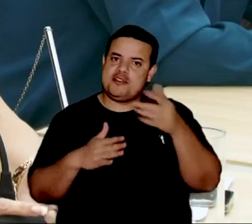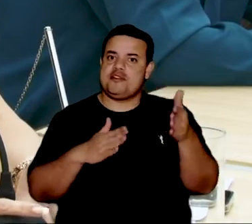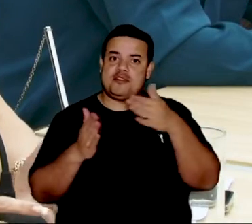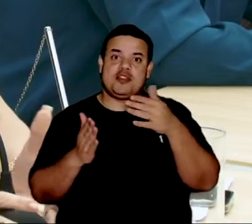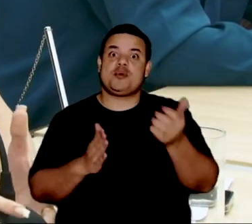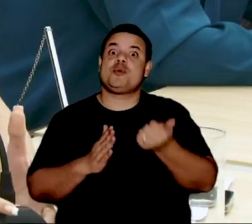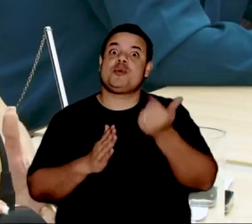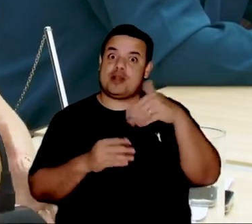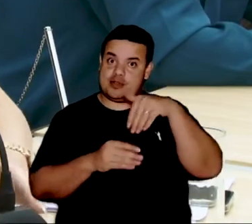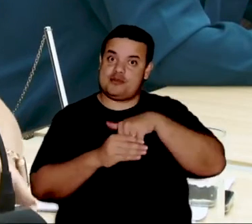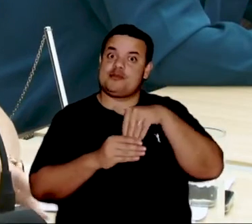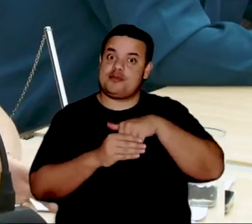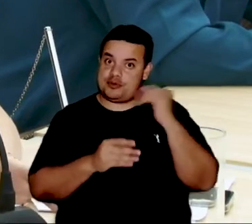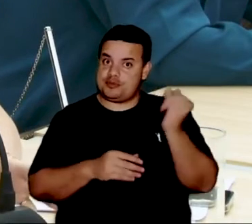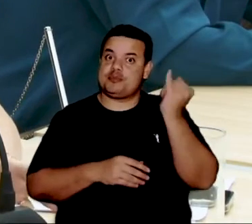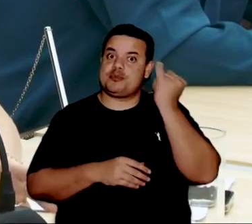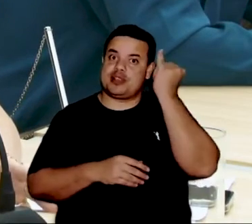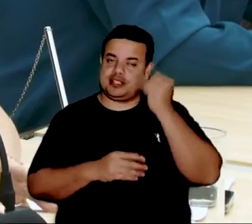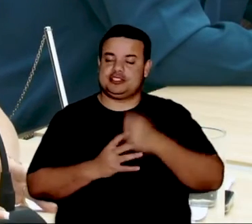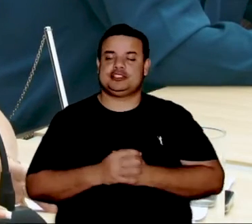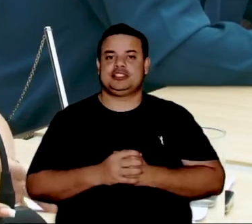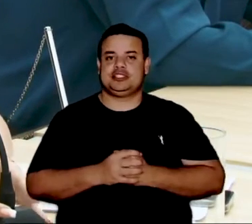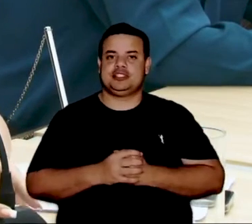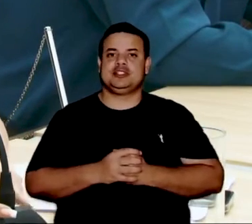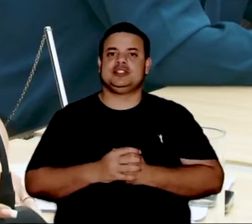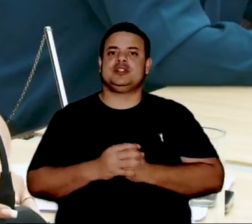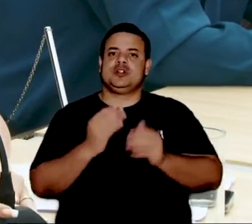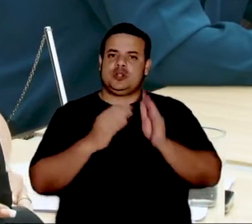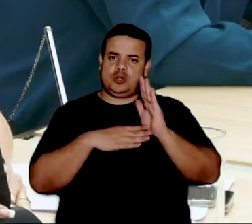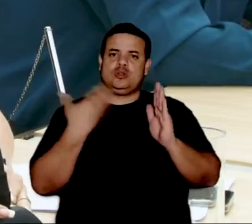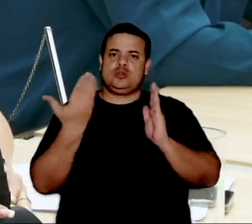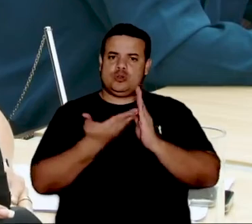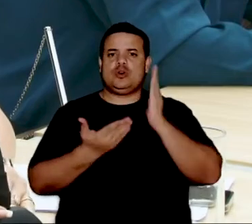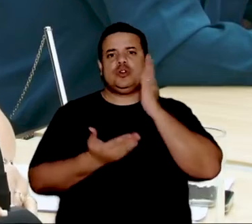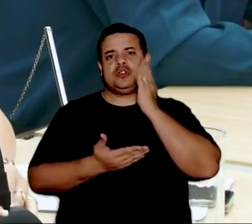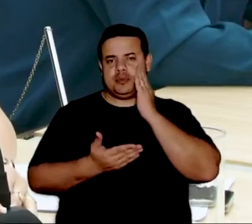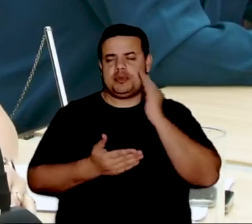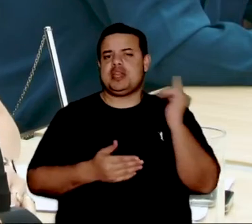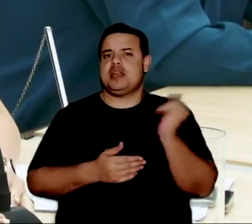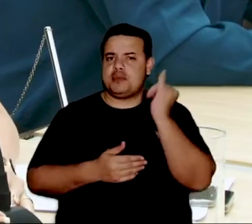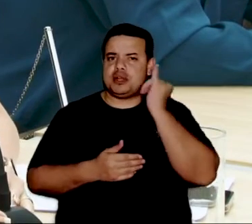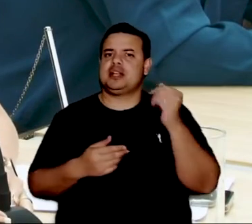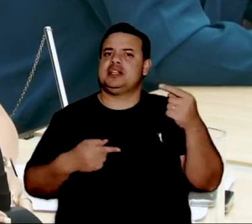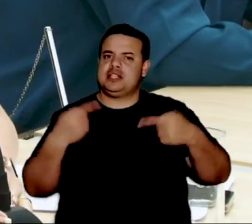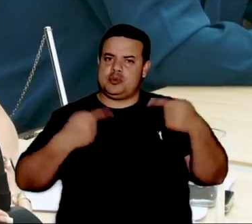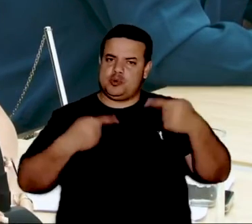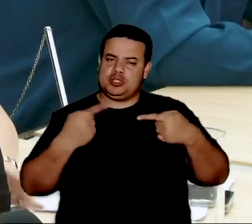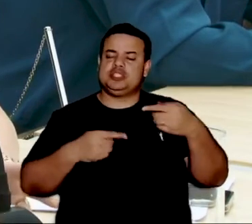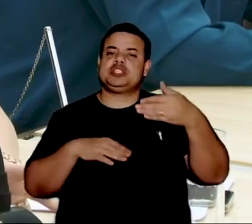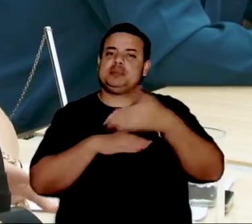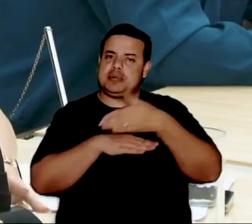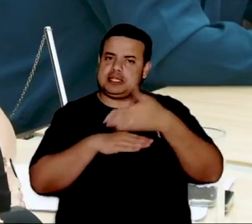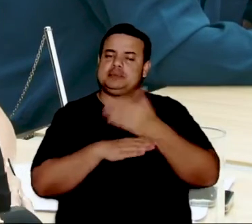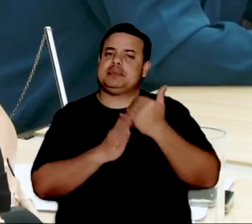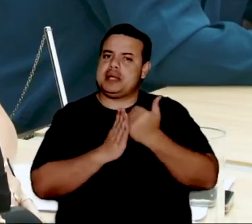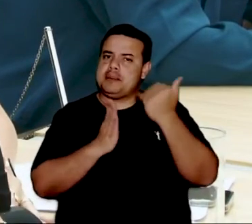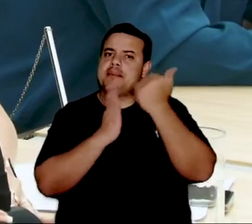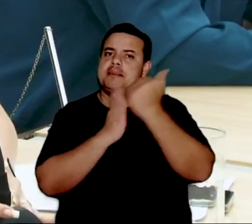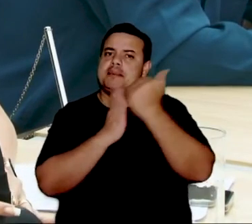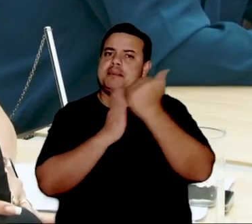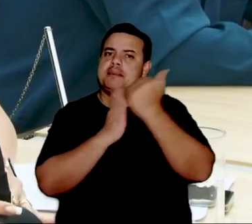Então, assim, a partir do momento que todos entenderem a importância que é a política e participar mais, fazer parte disso aqui,